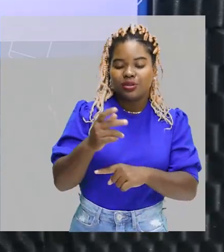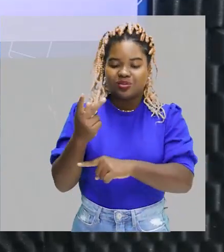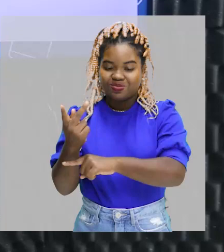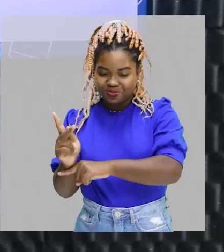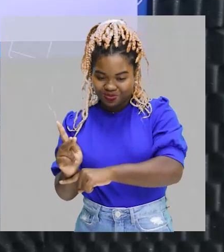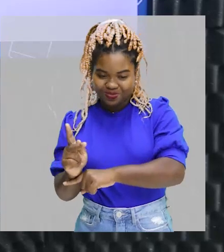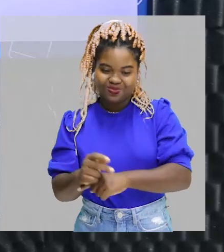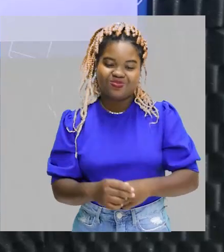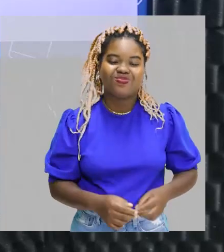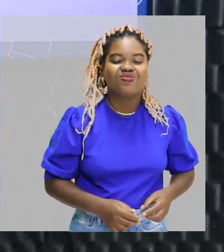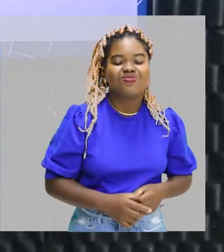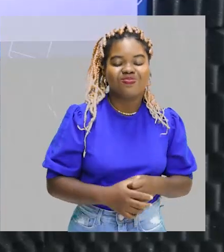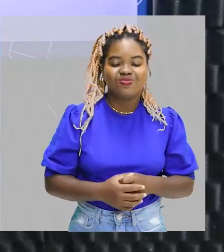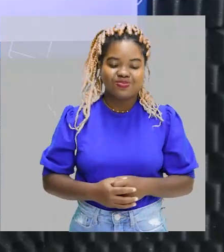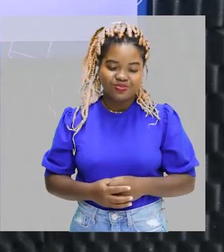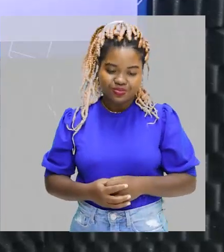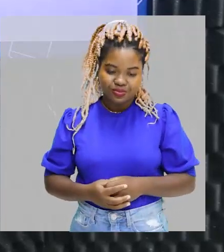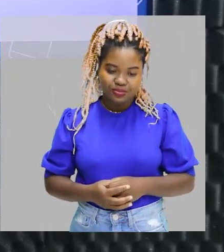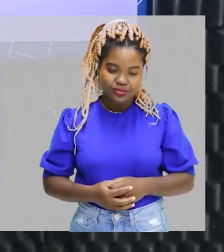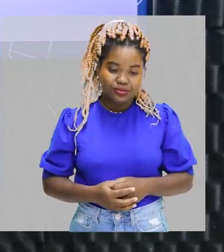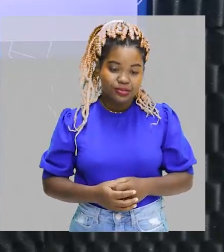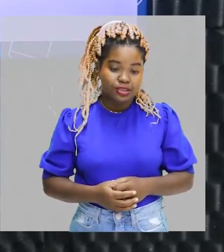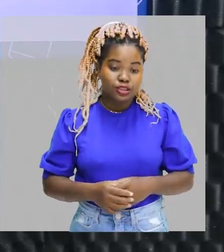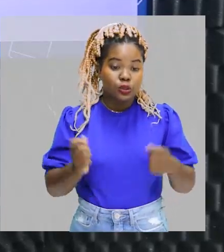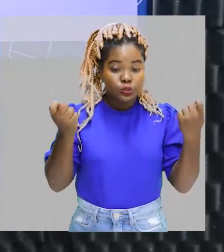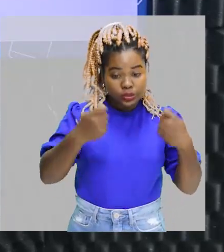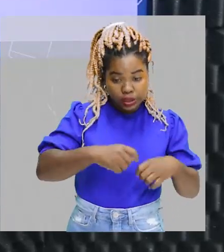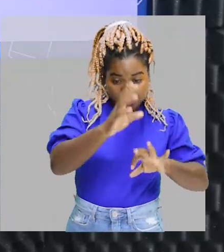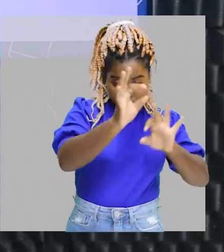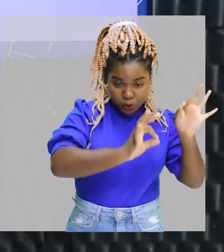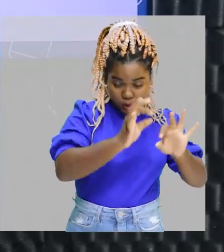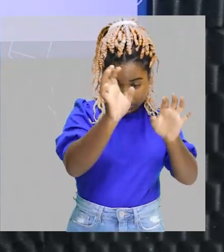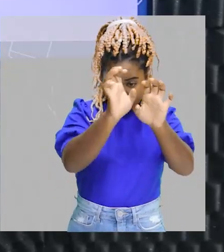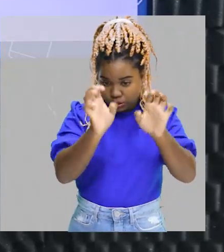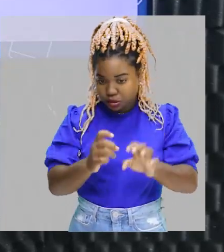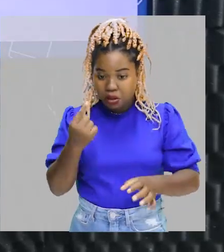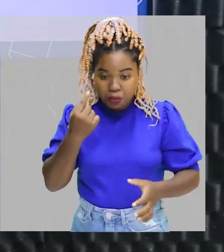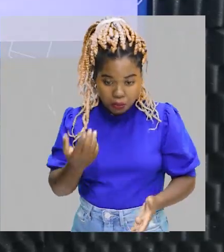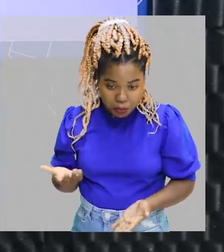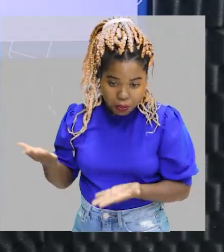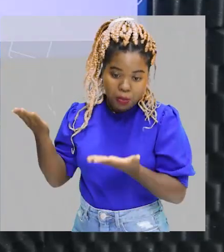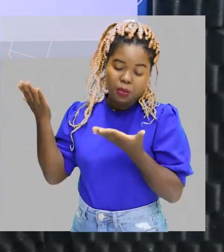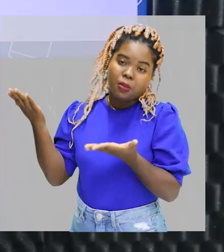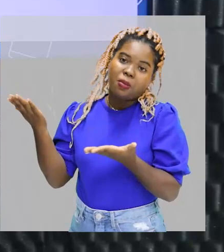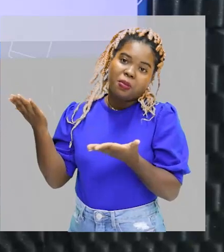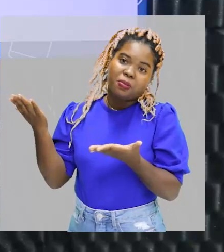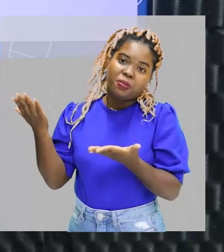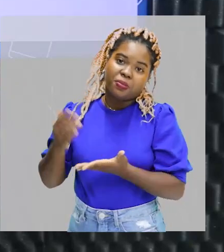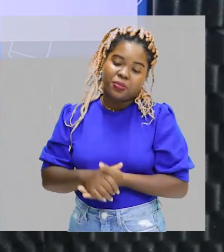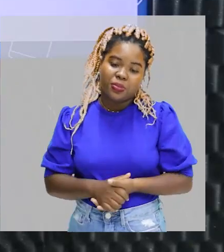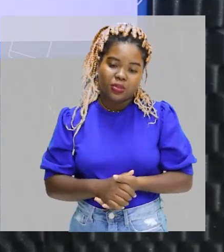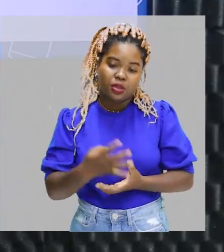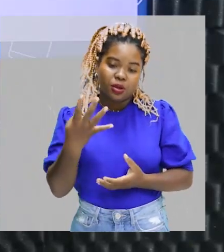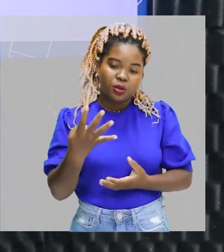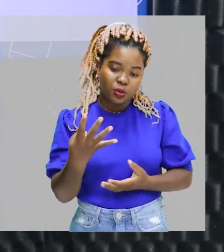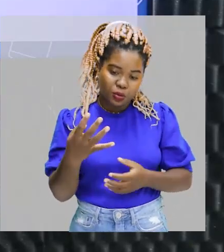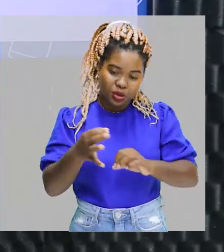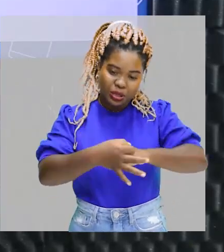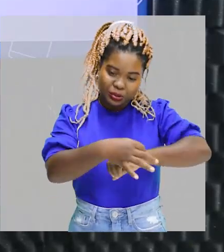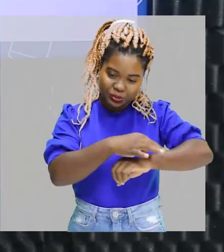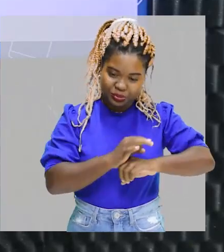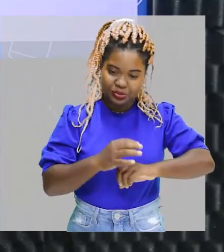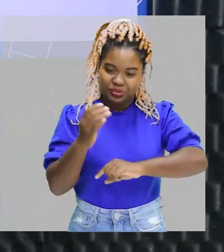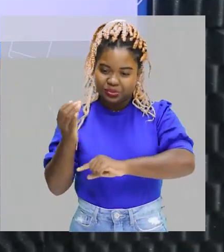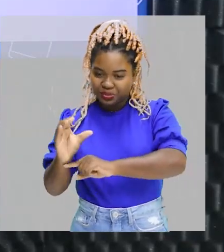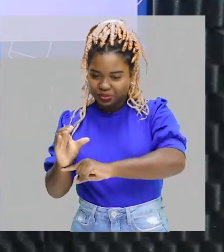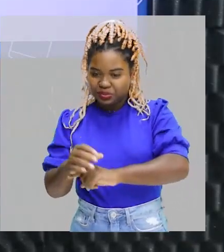hidrogênio, certo? Então, com isso, eu consigo montar a estrutura, beleza? Quatro átomos de